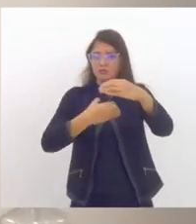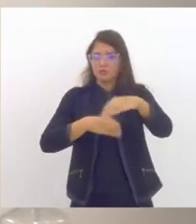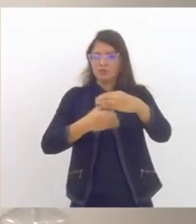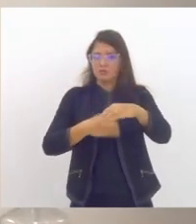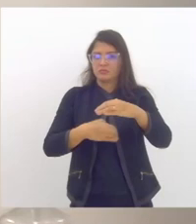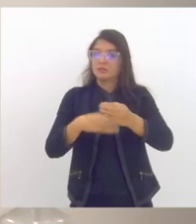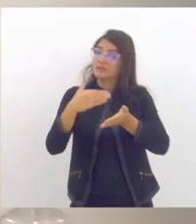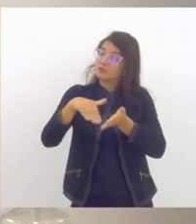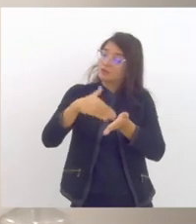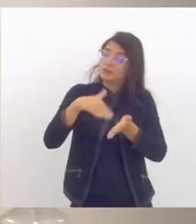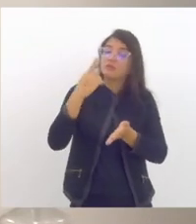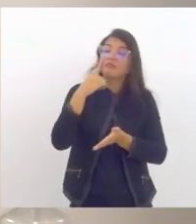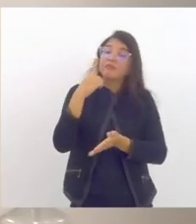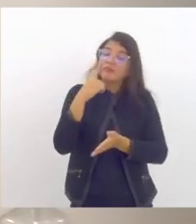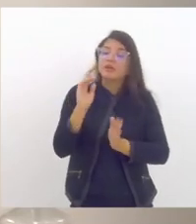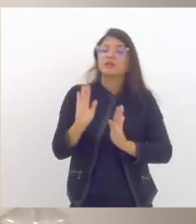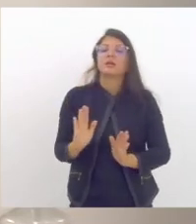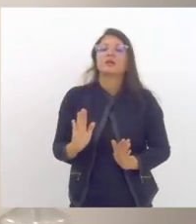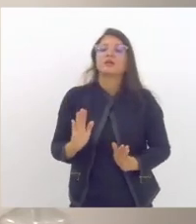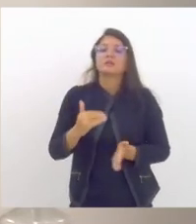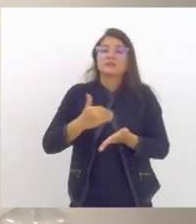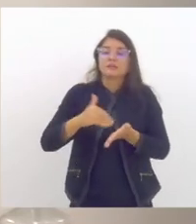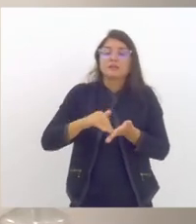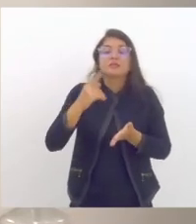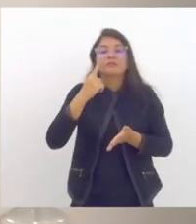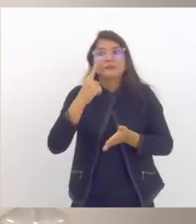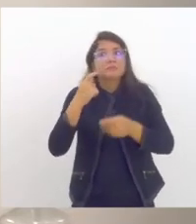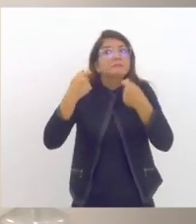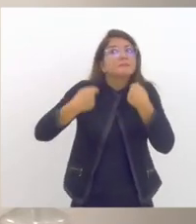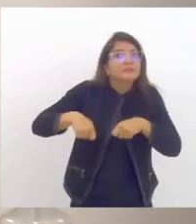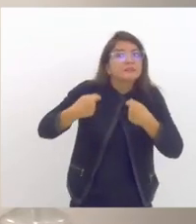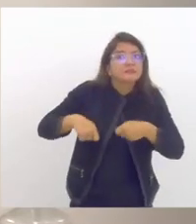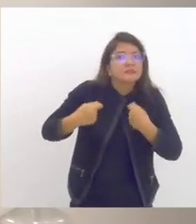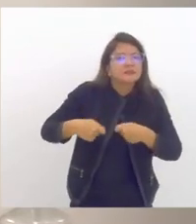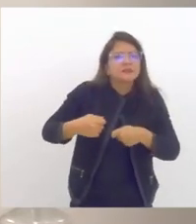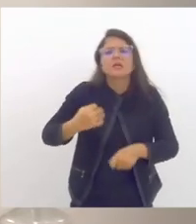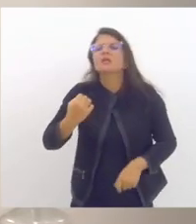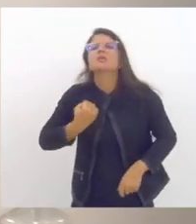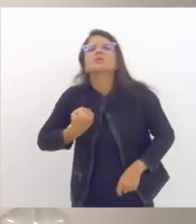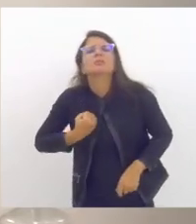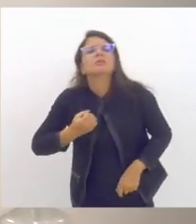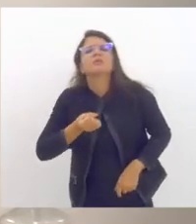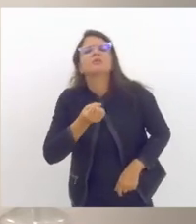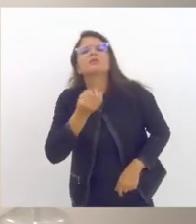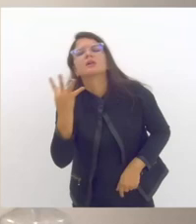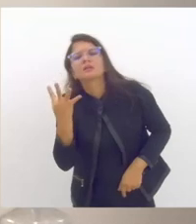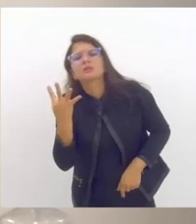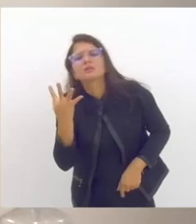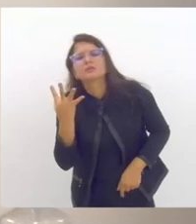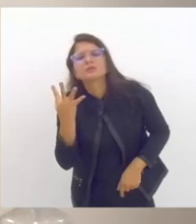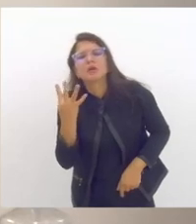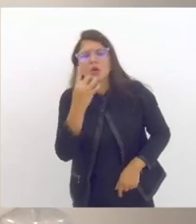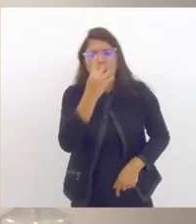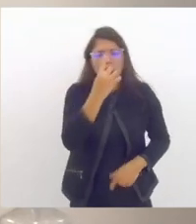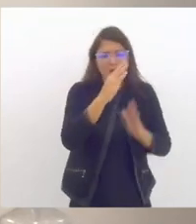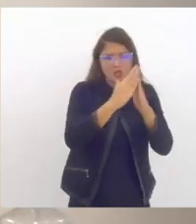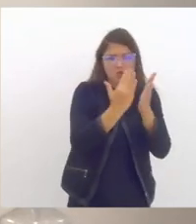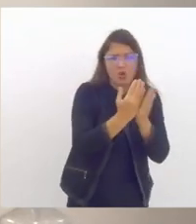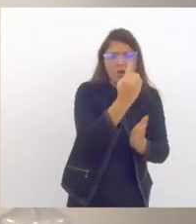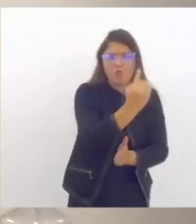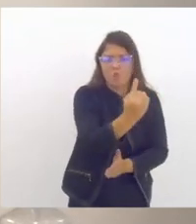faça um estudo de qual a necessidade qual o número que deve ser alcançado é um por escola